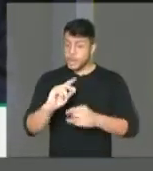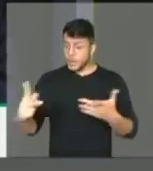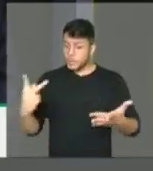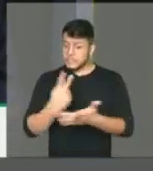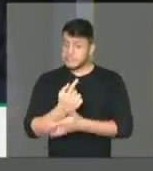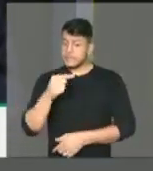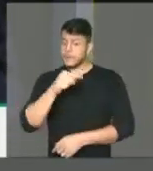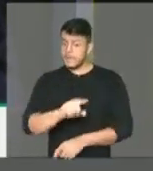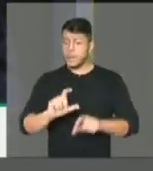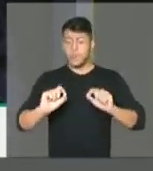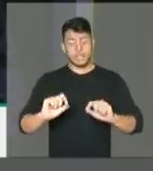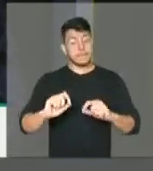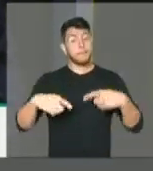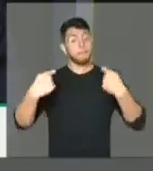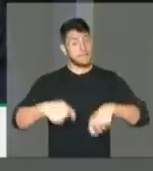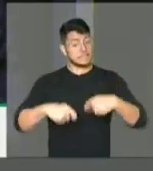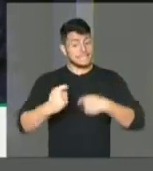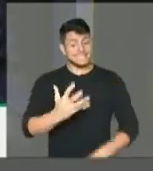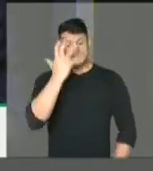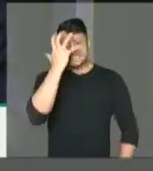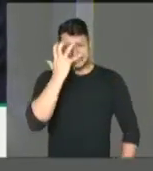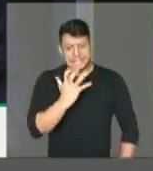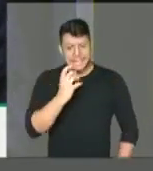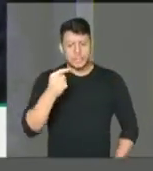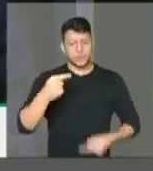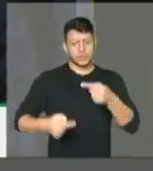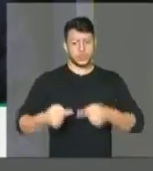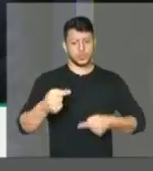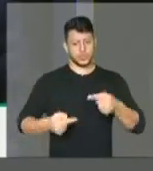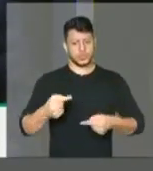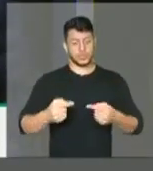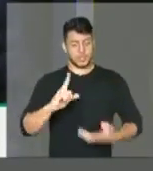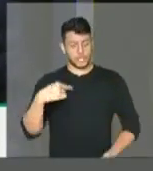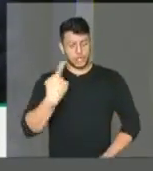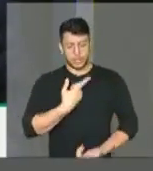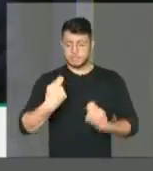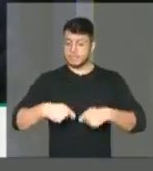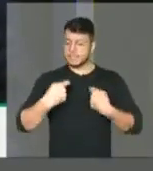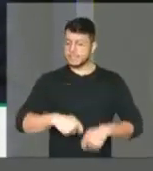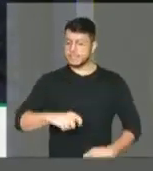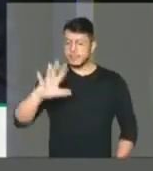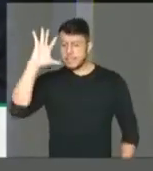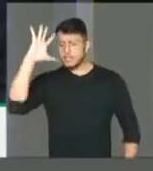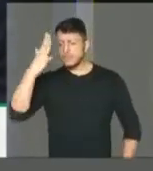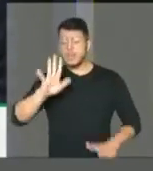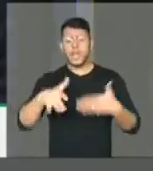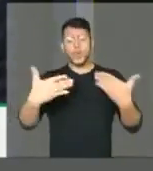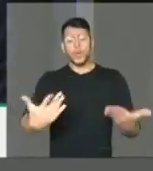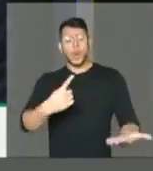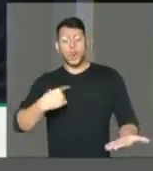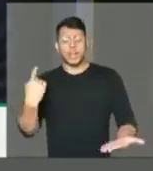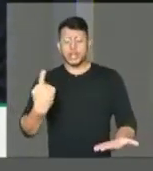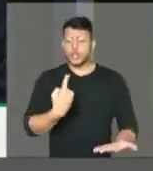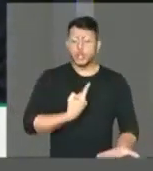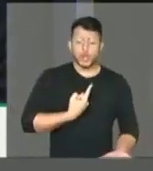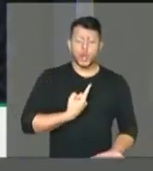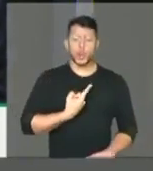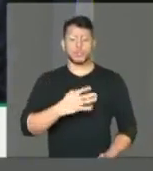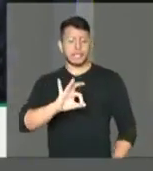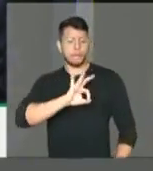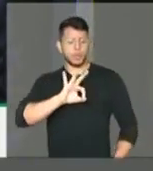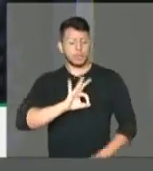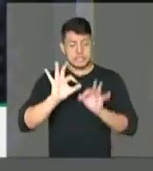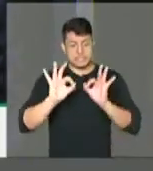precisa ser pensado e precisamos fazer um debate sobre que polícia queremos. Não é esta que age dessa maneira e ainda tenta